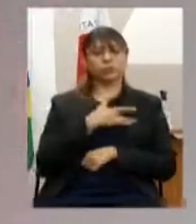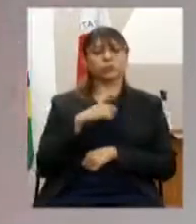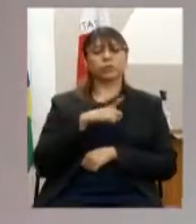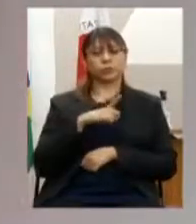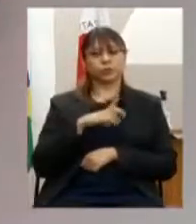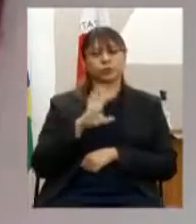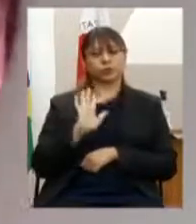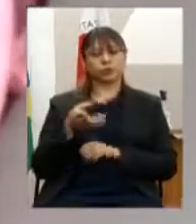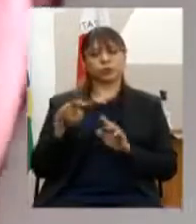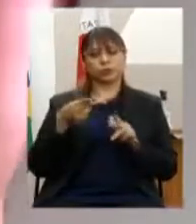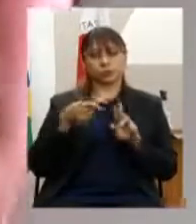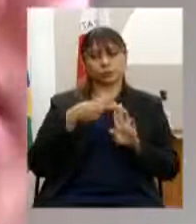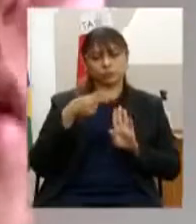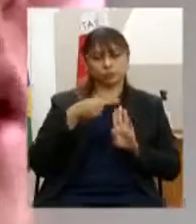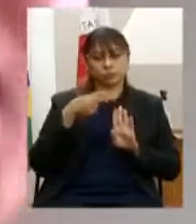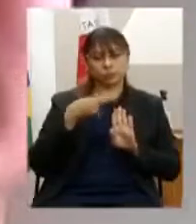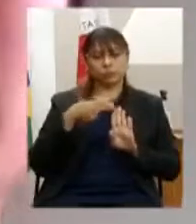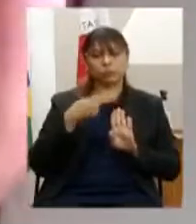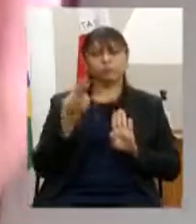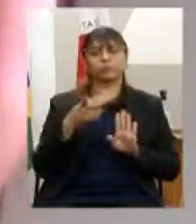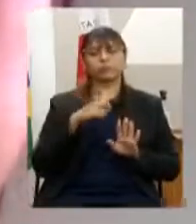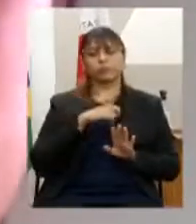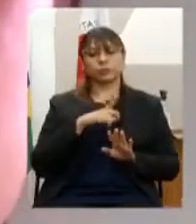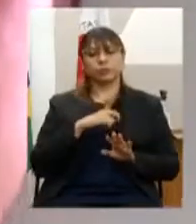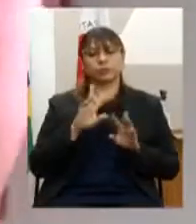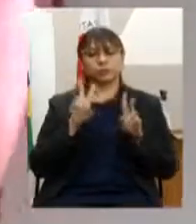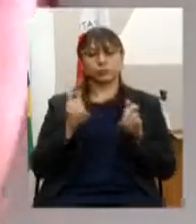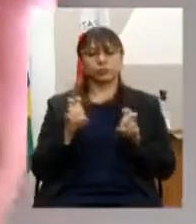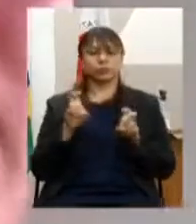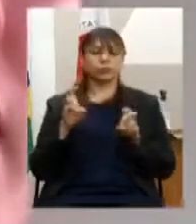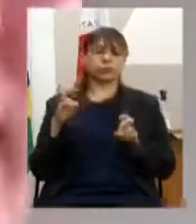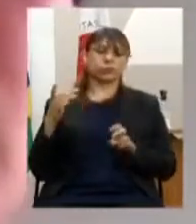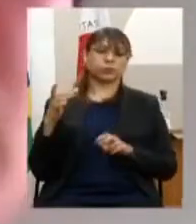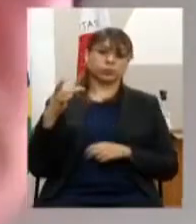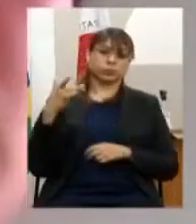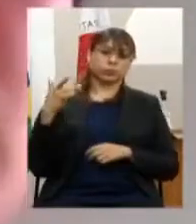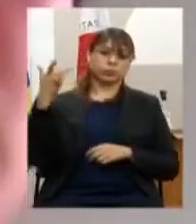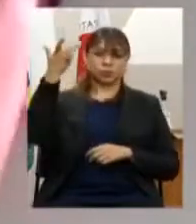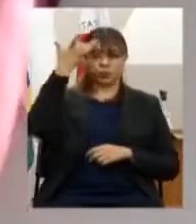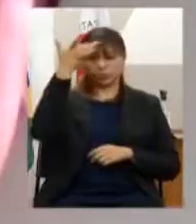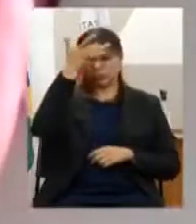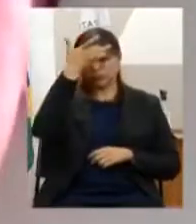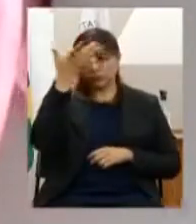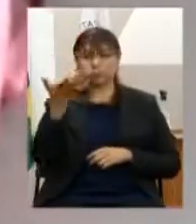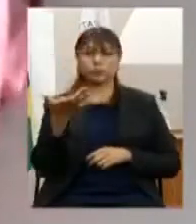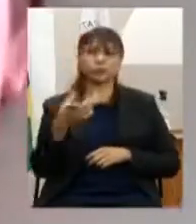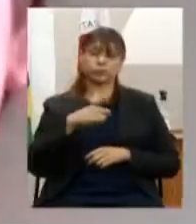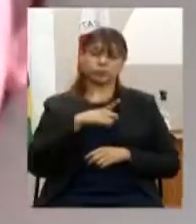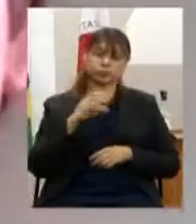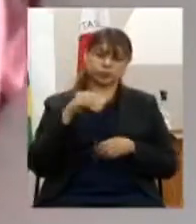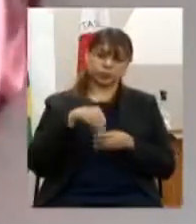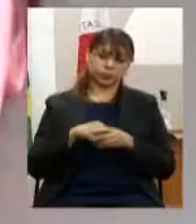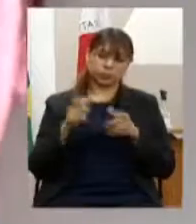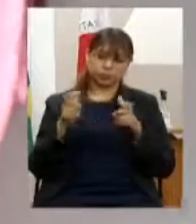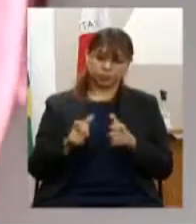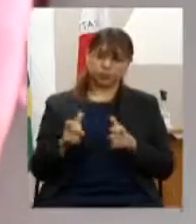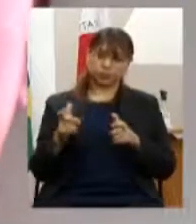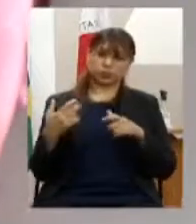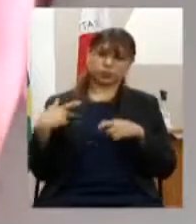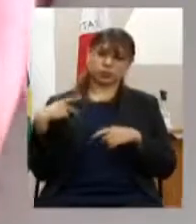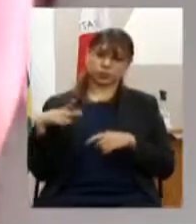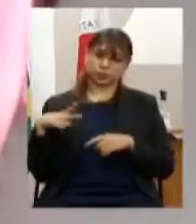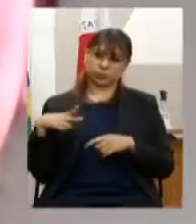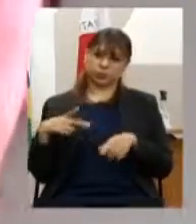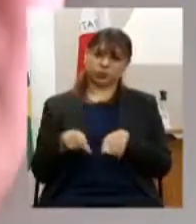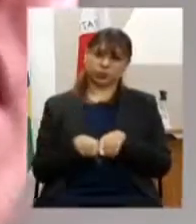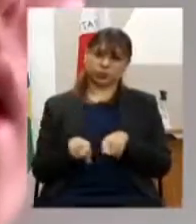sobre a política de saúde mental que exclui comunidades terapêuticas e outras instituições privadas de caráter